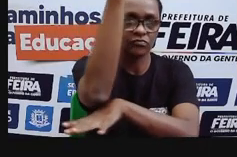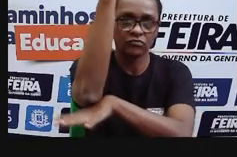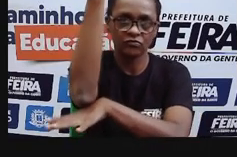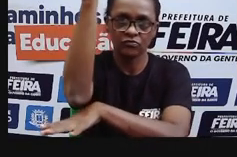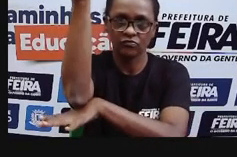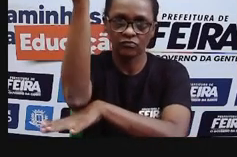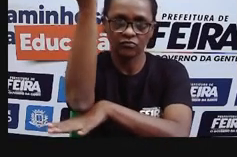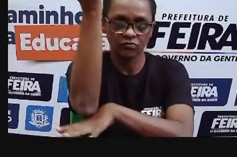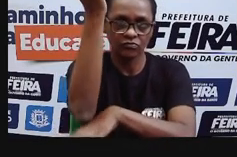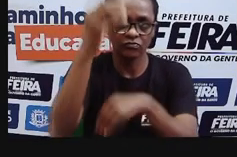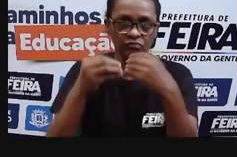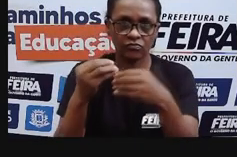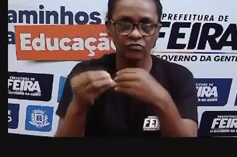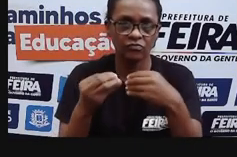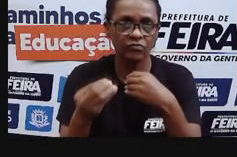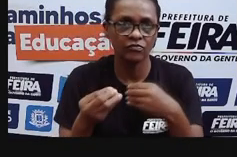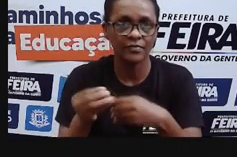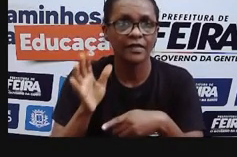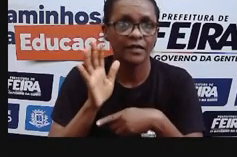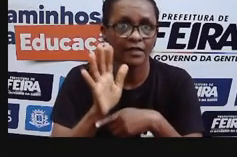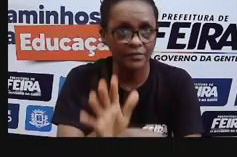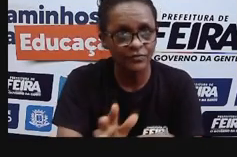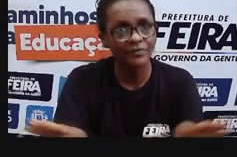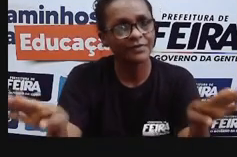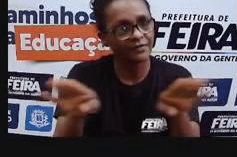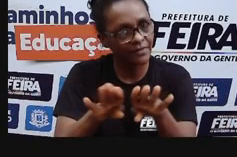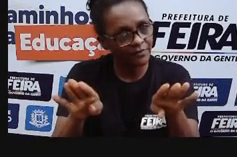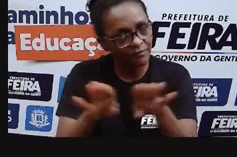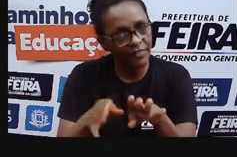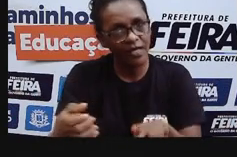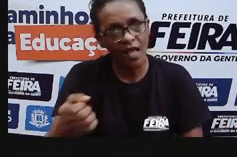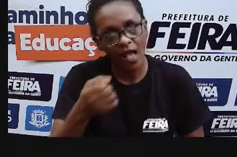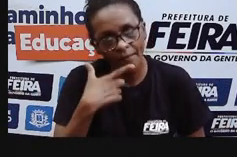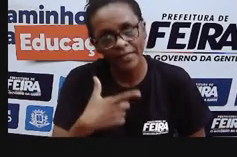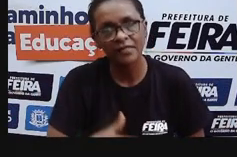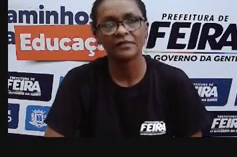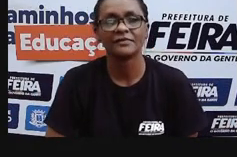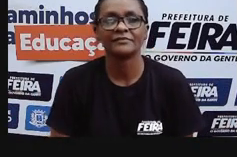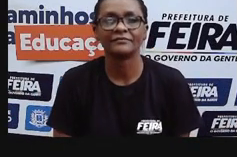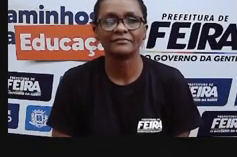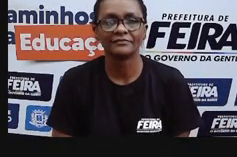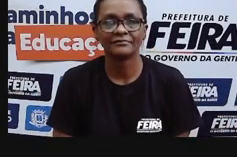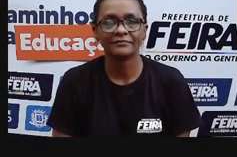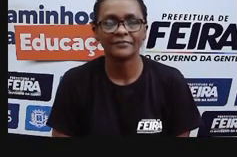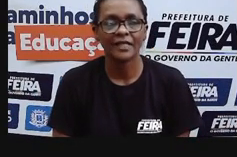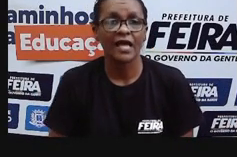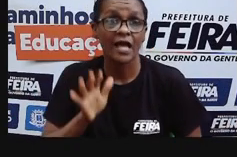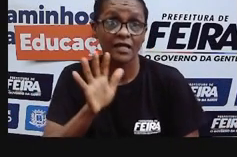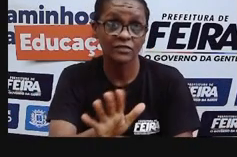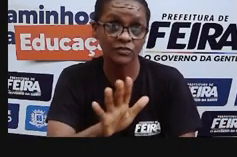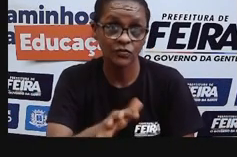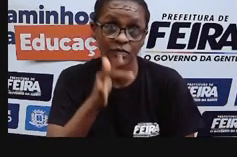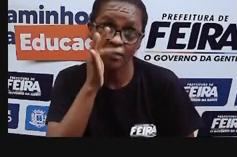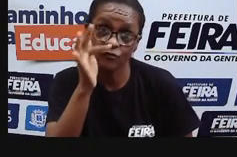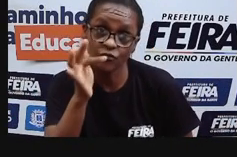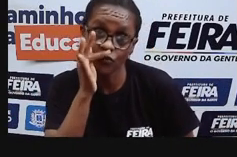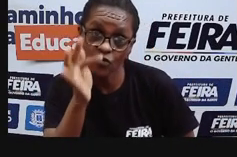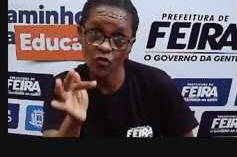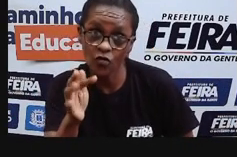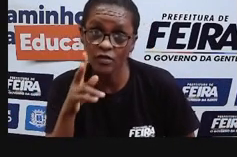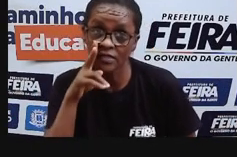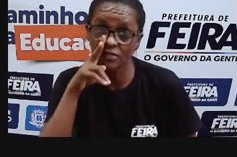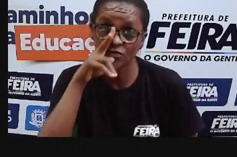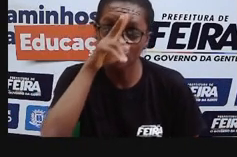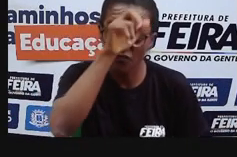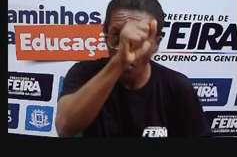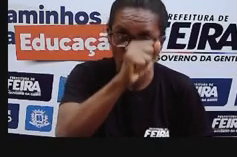plantas, facilita o crescimento, fortalece essas plantas. Inclusive, algumas micorrisas, elas